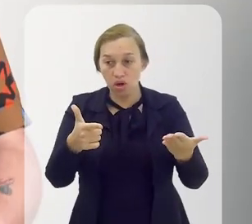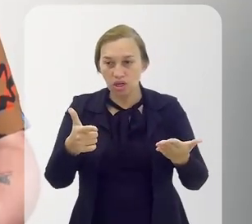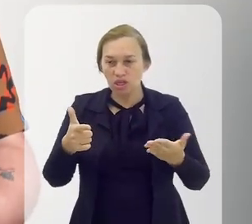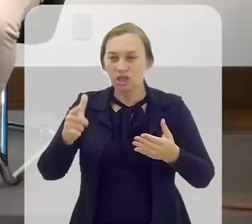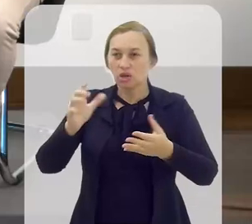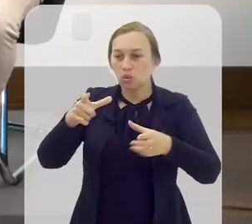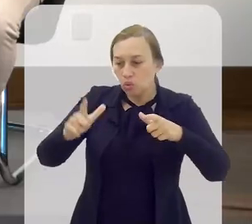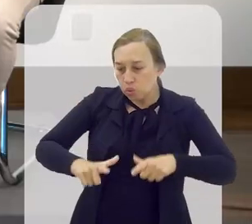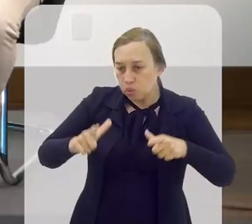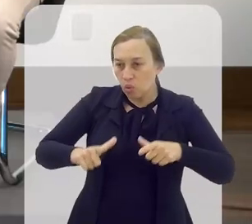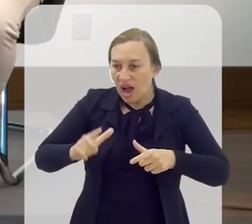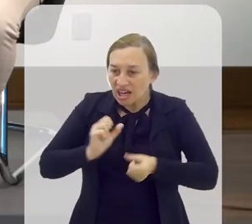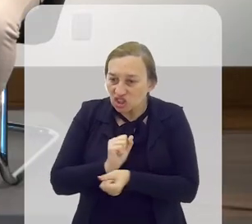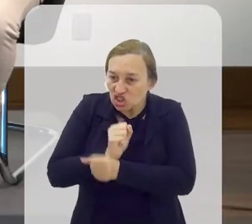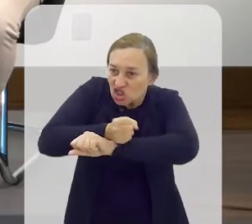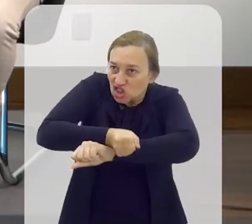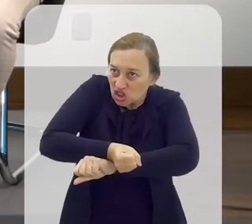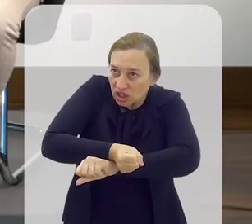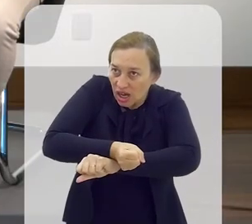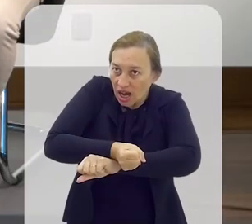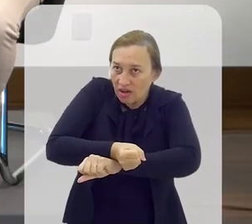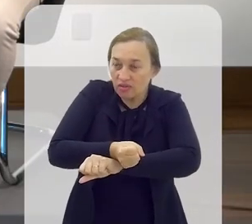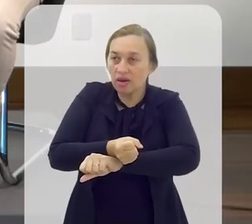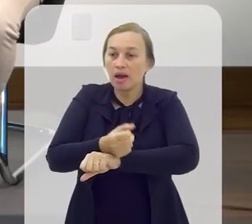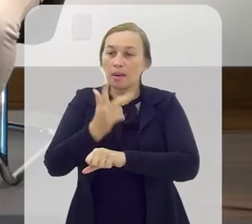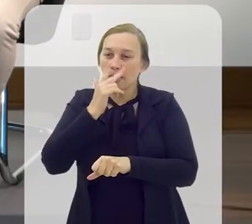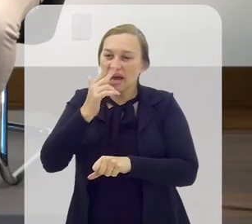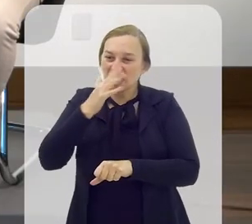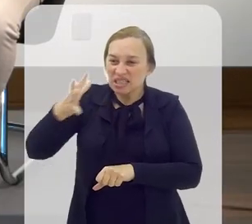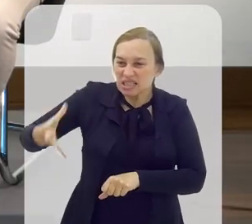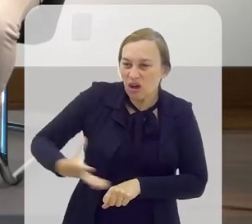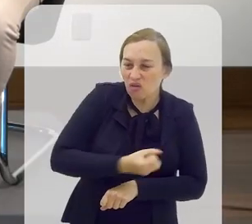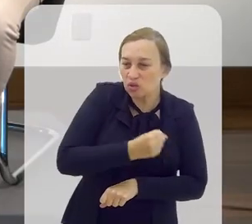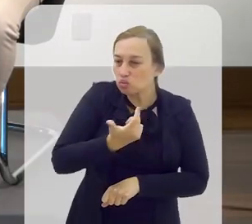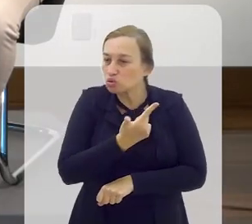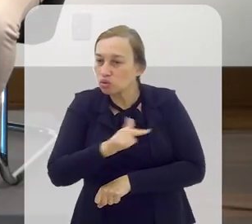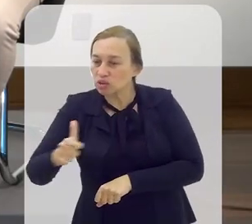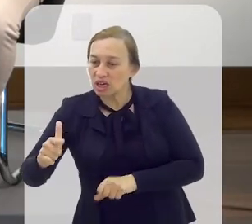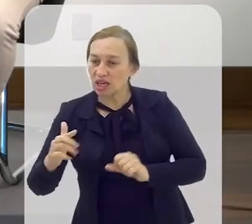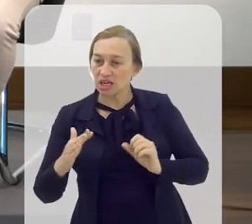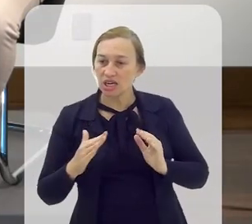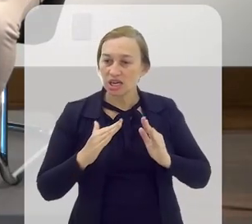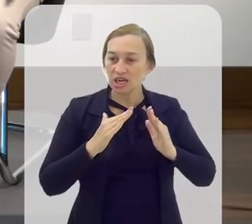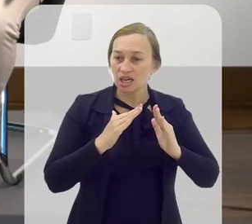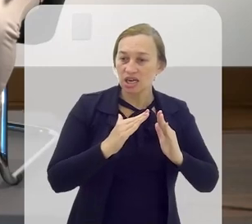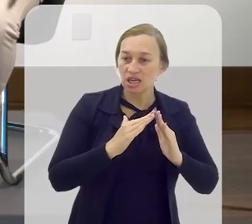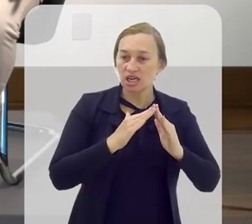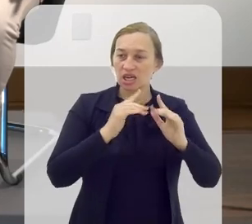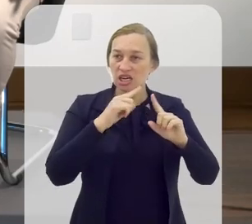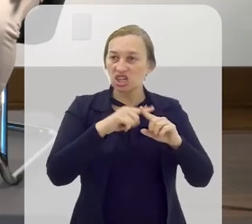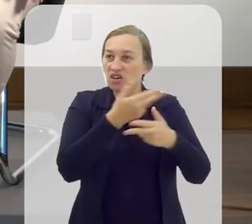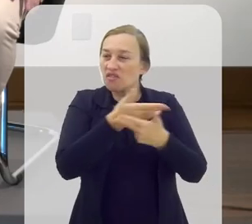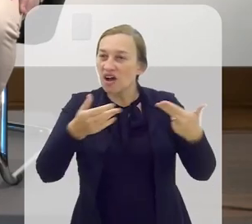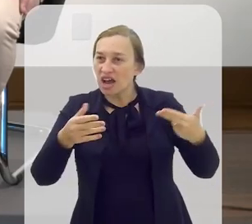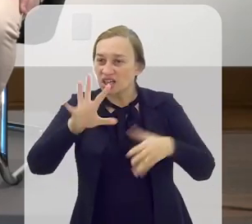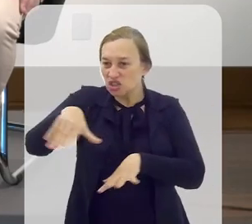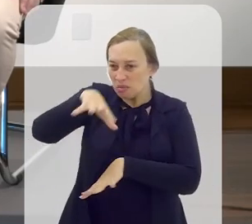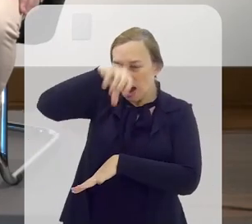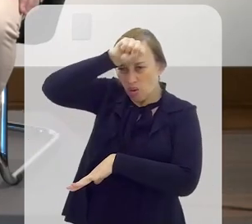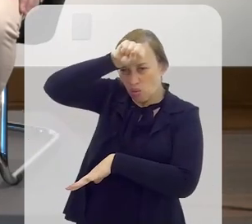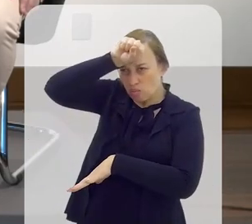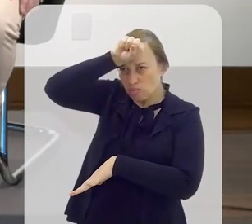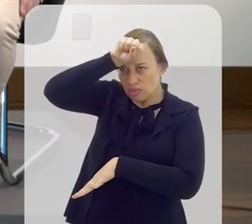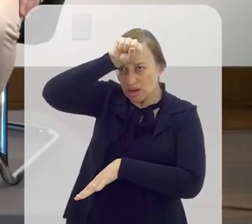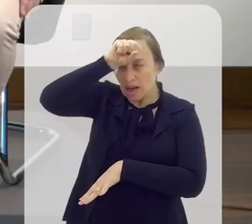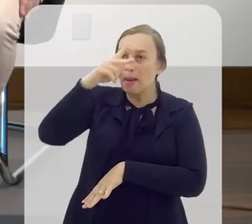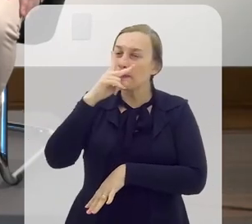Caxias, fala que a cidade parecia uma salvadora sem igrejas, de tanta encruzilhada e tanta macumba que tinha pelas ruas. Parecia